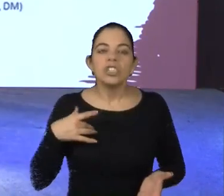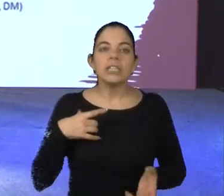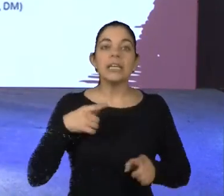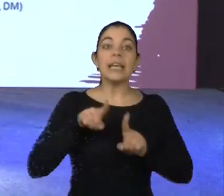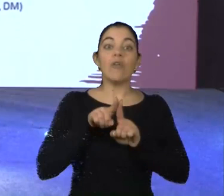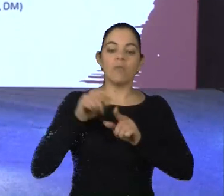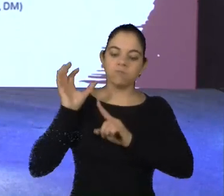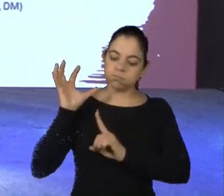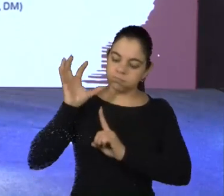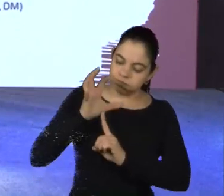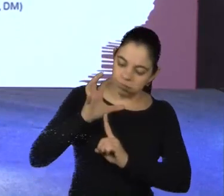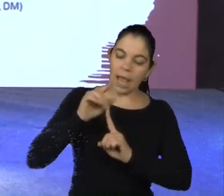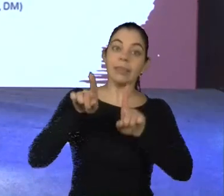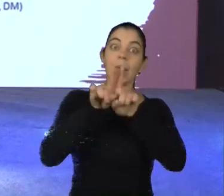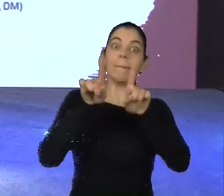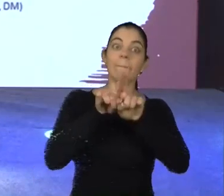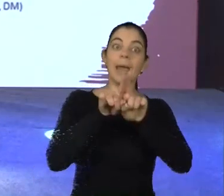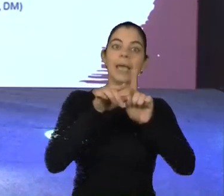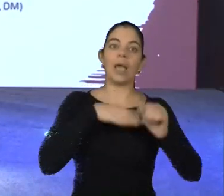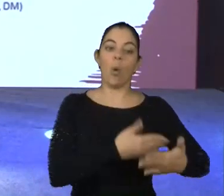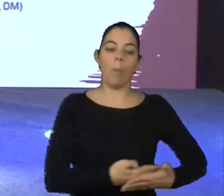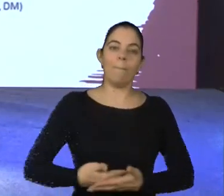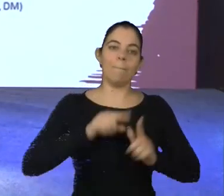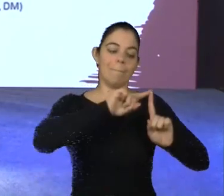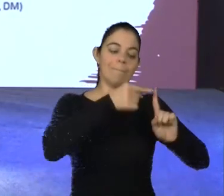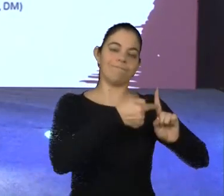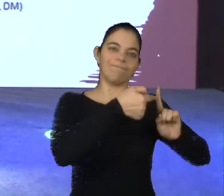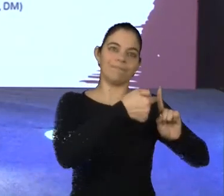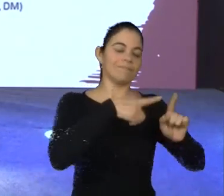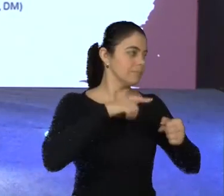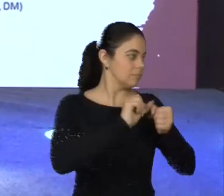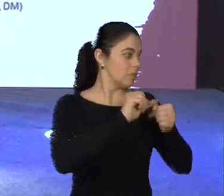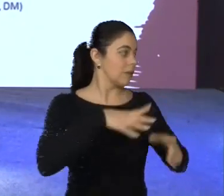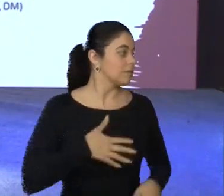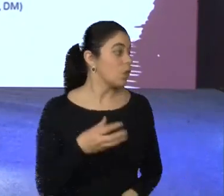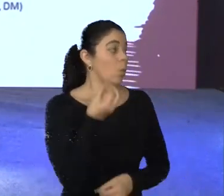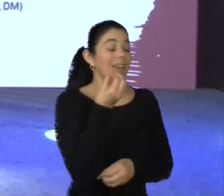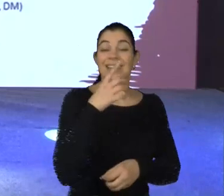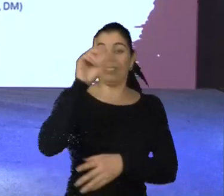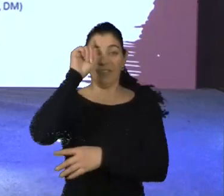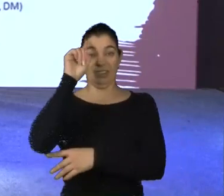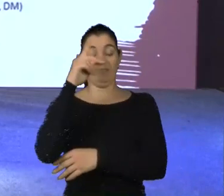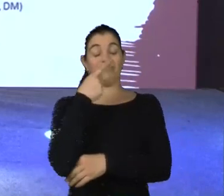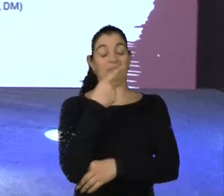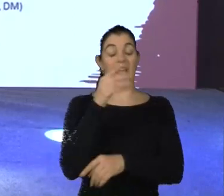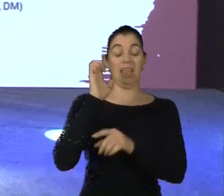o grande ponto do poder. A epigenética, ela é transgeracional. O que é isso? Eu estou aqui,